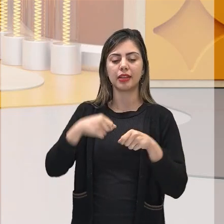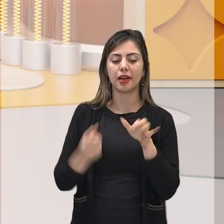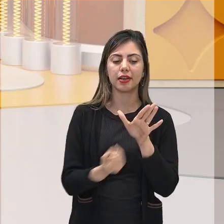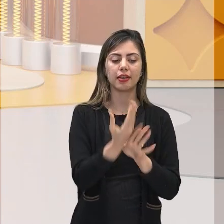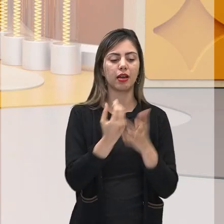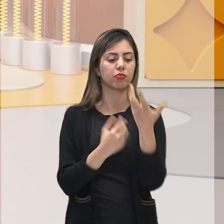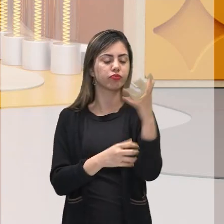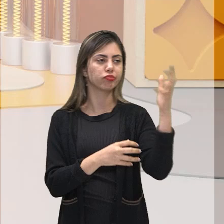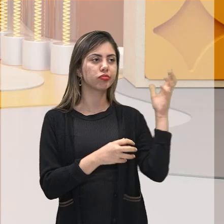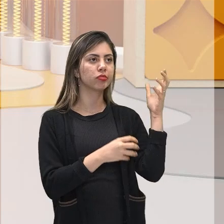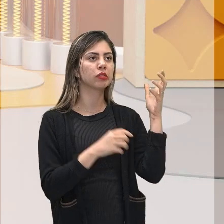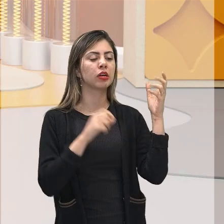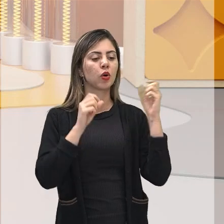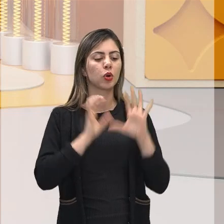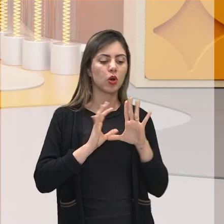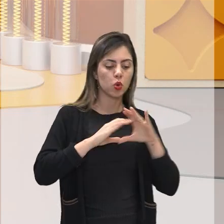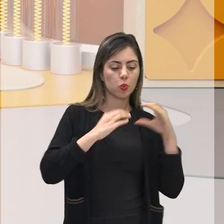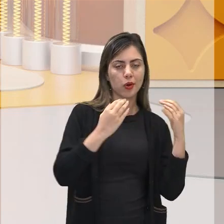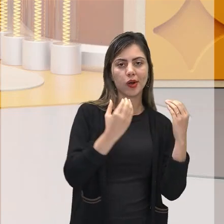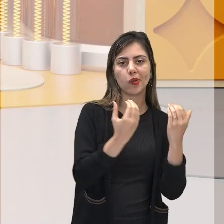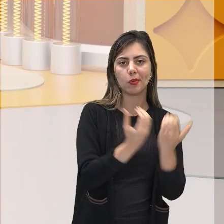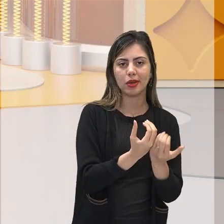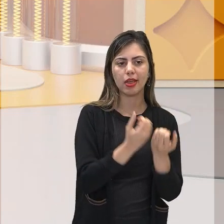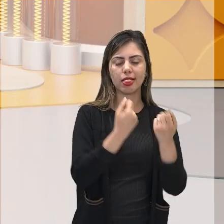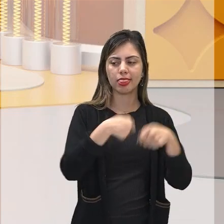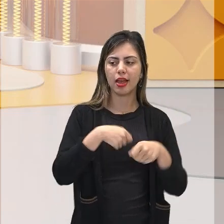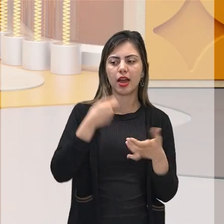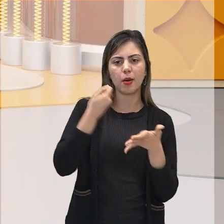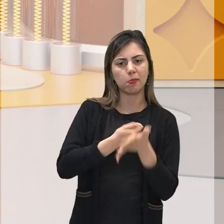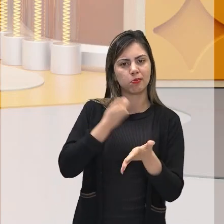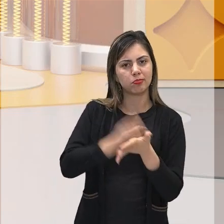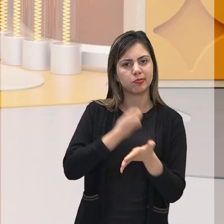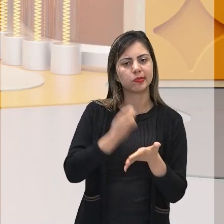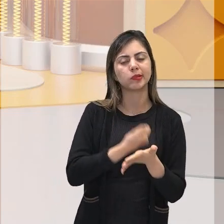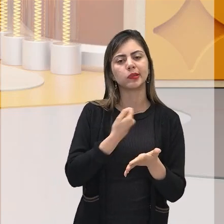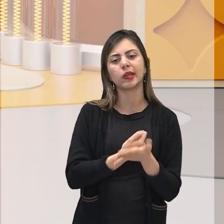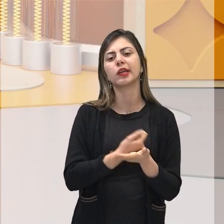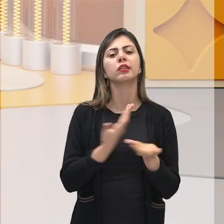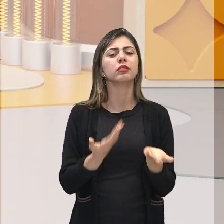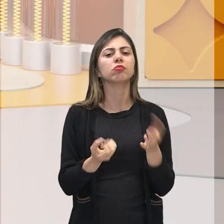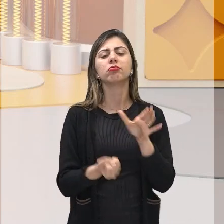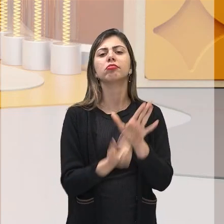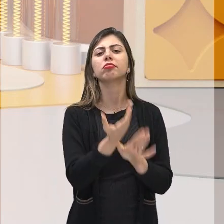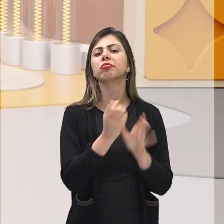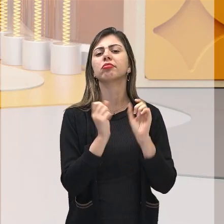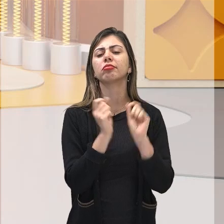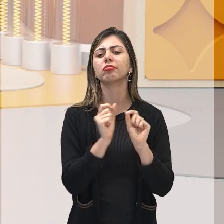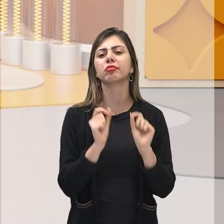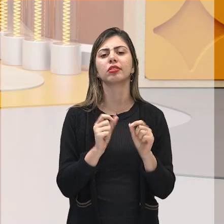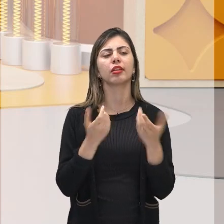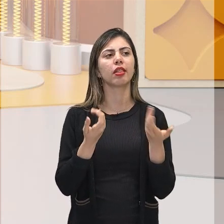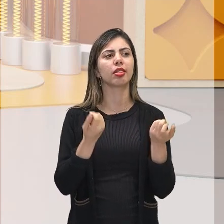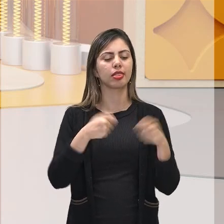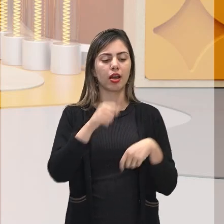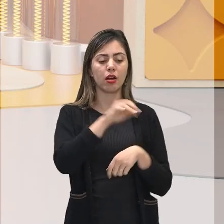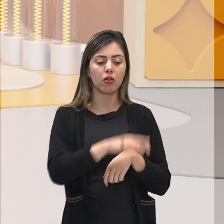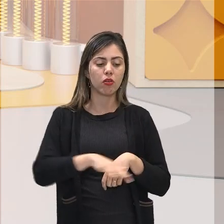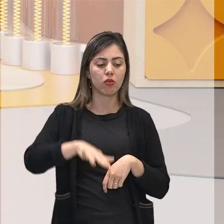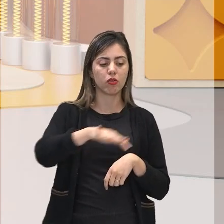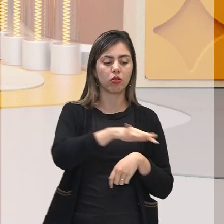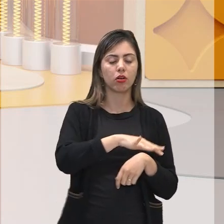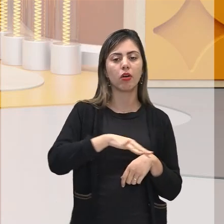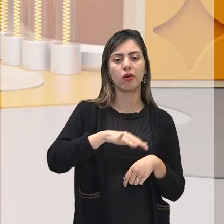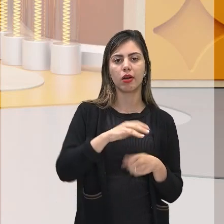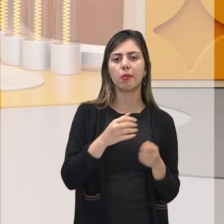eles colocavam ali, para atuar mesmo ali, colocavam nesse espaço, eles criavam como